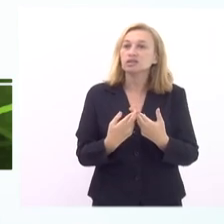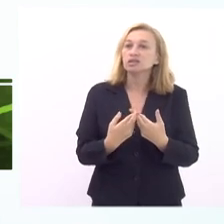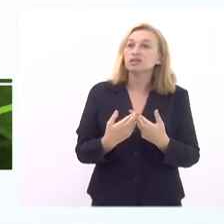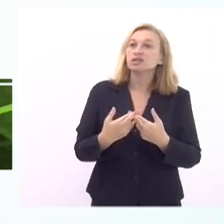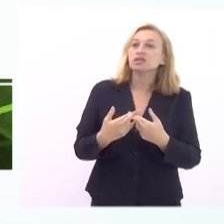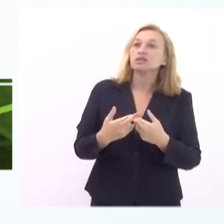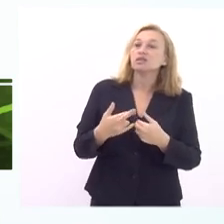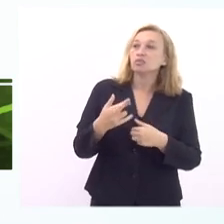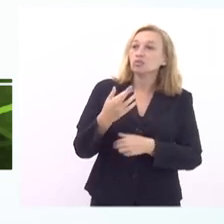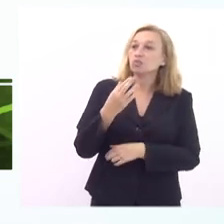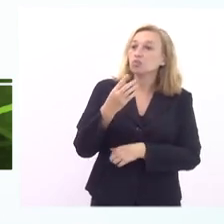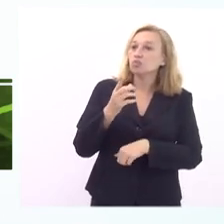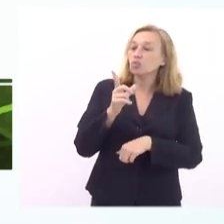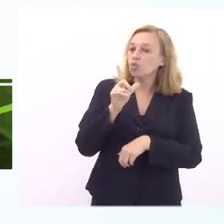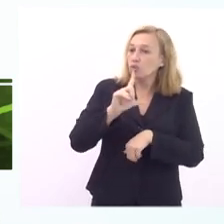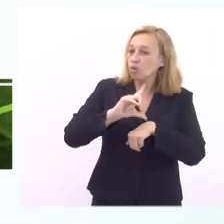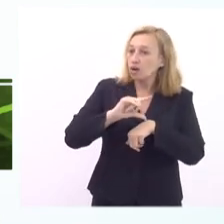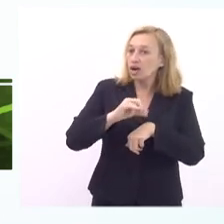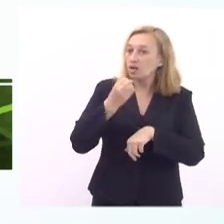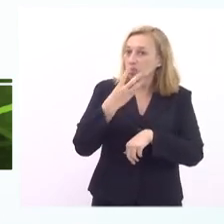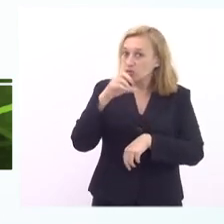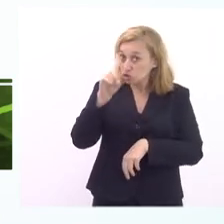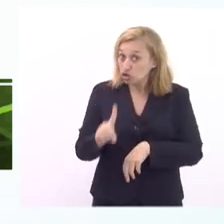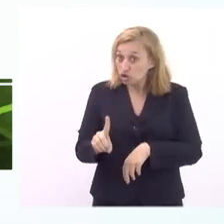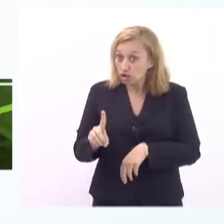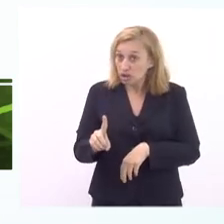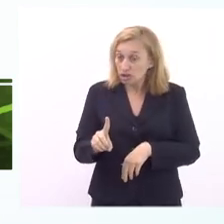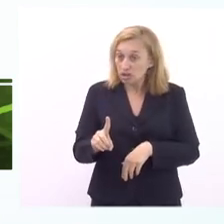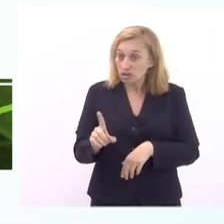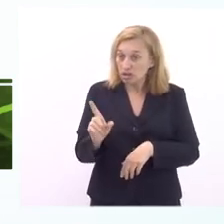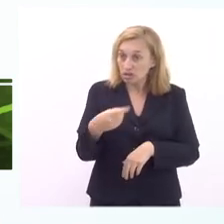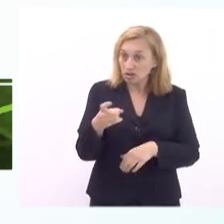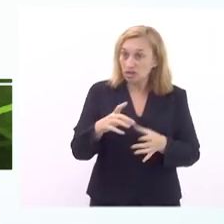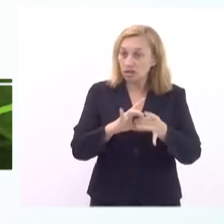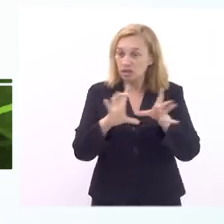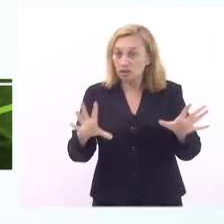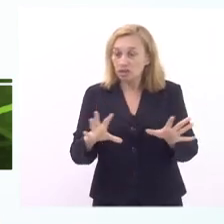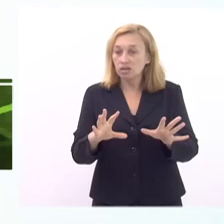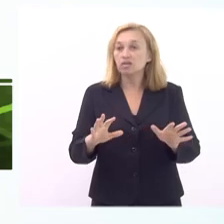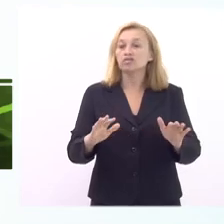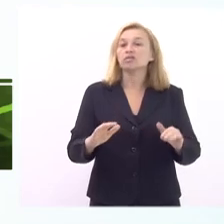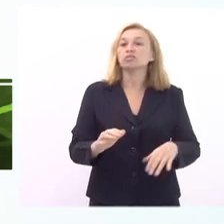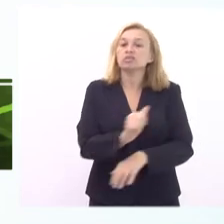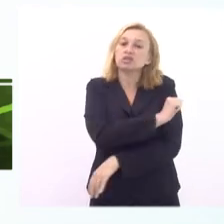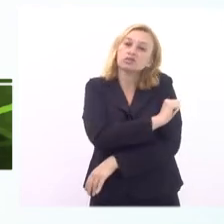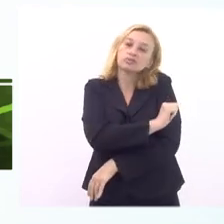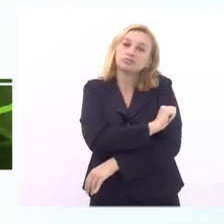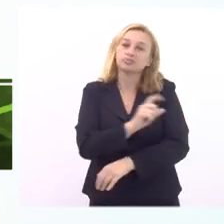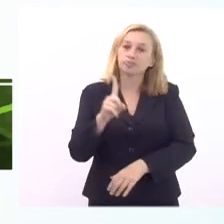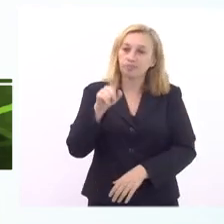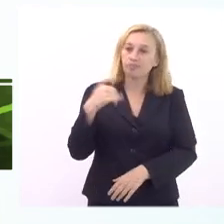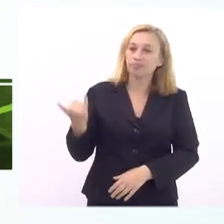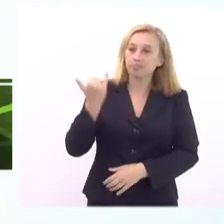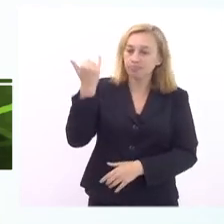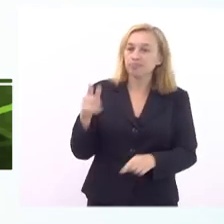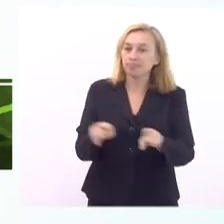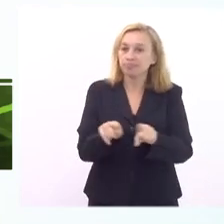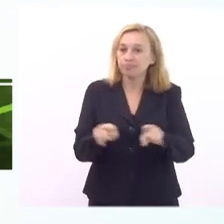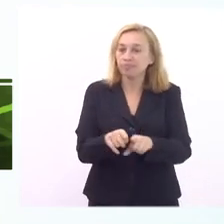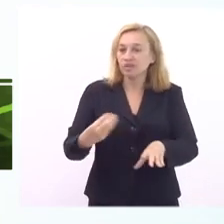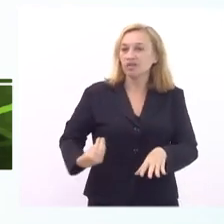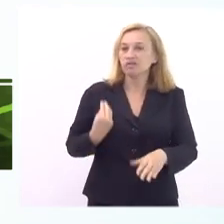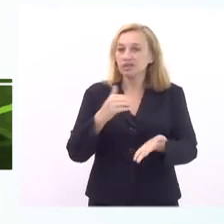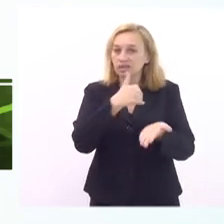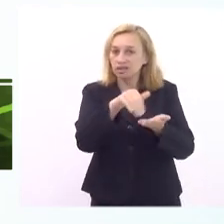tem uma agenda positiva que é a extensão de um direito que é esse direito ao passe livre para os alunos do subsequente e é muito importante também a presença da